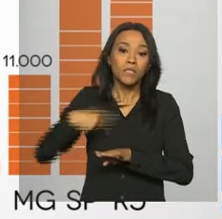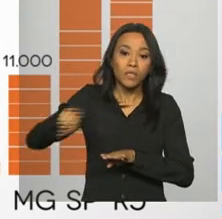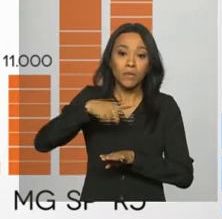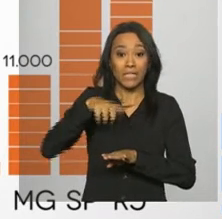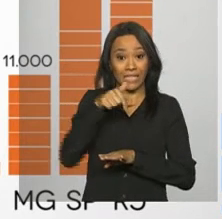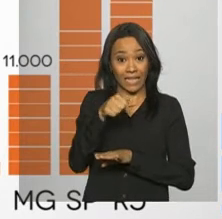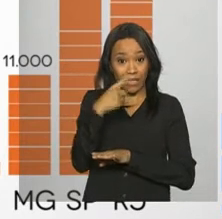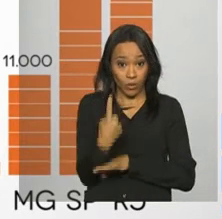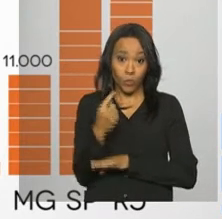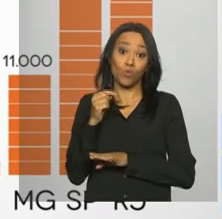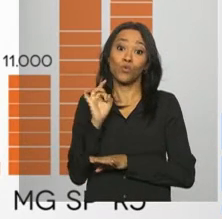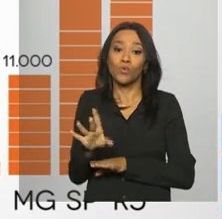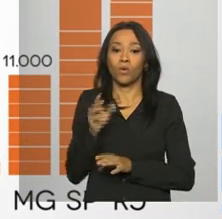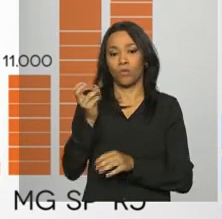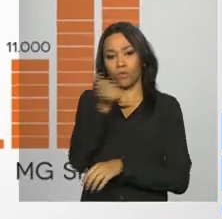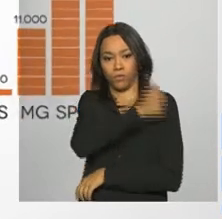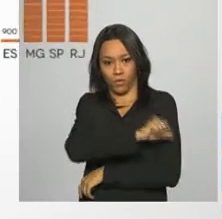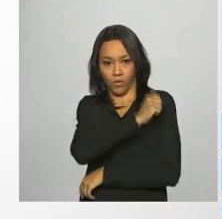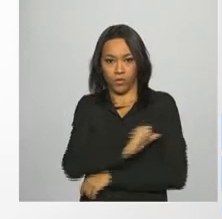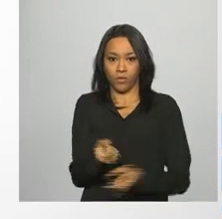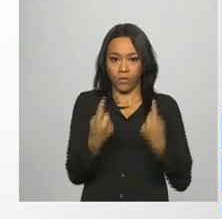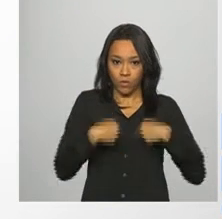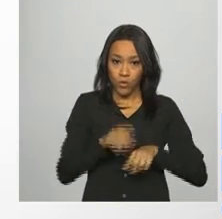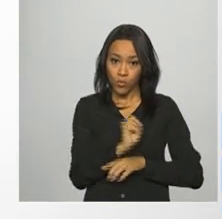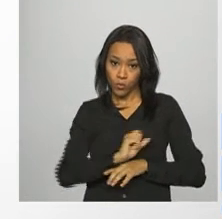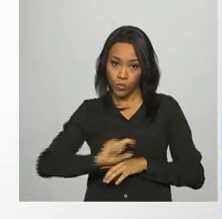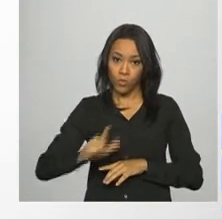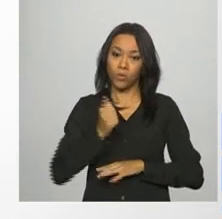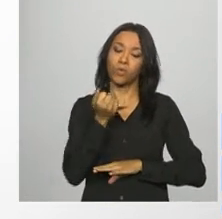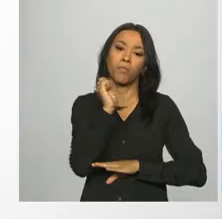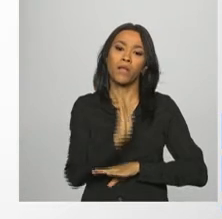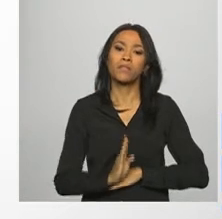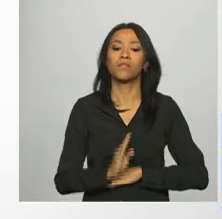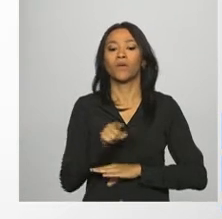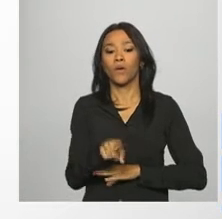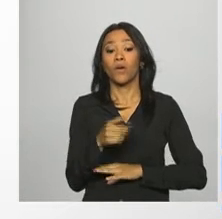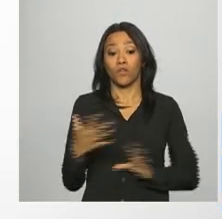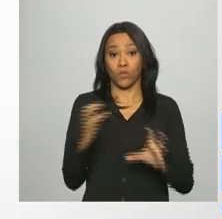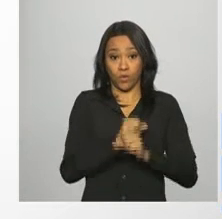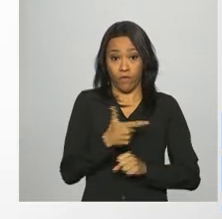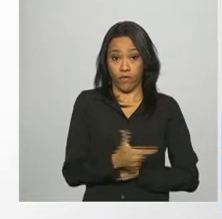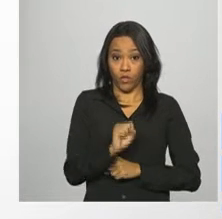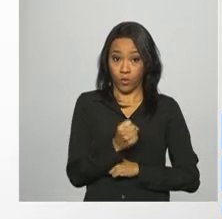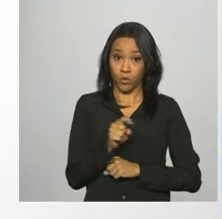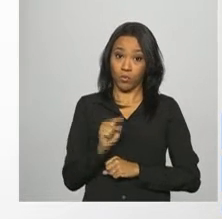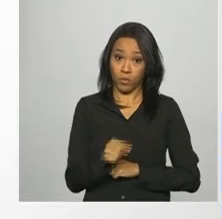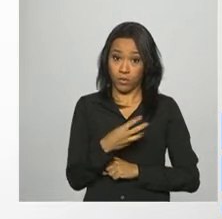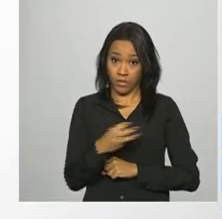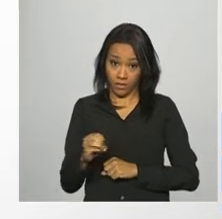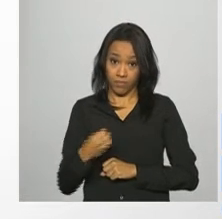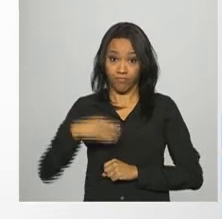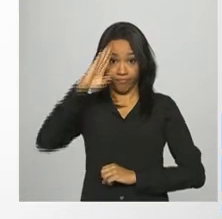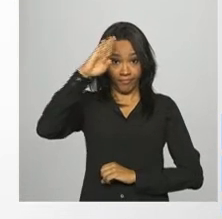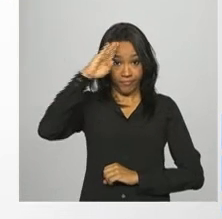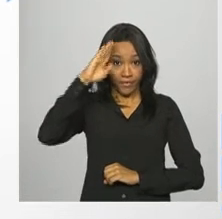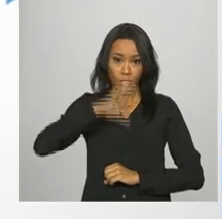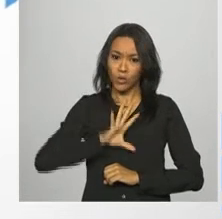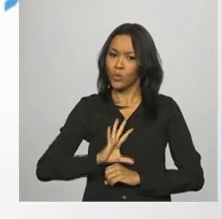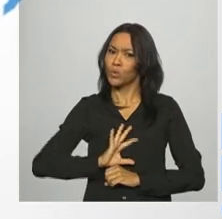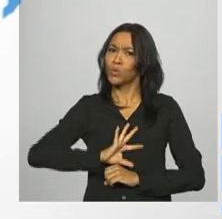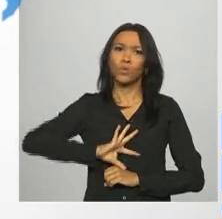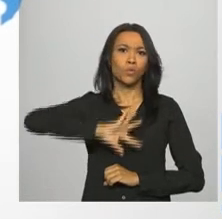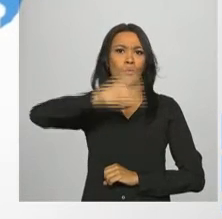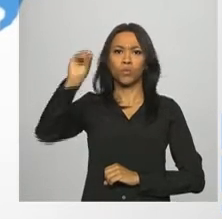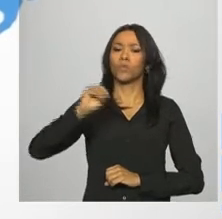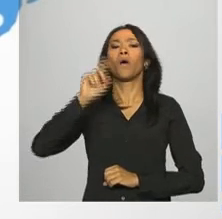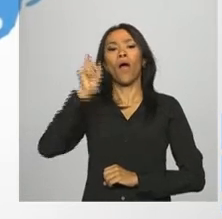mil só no Rio de Janeiro. E no sul do país, a tropa será de 28.300 integrantes das Forças Armadas. Todos com uma